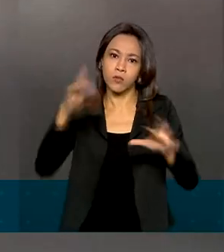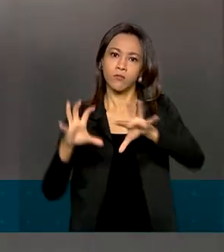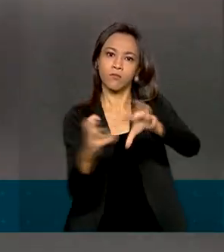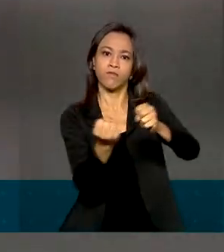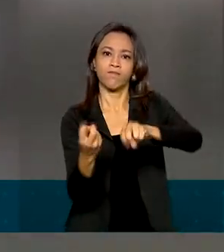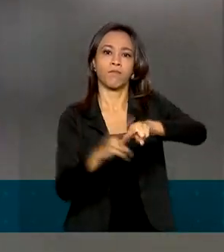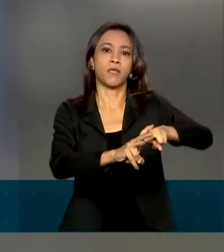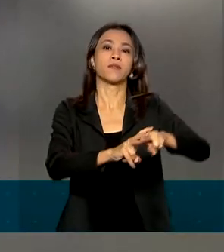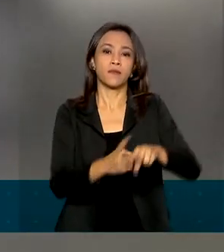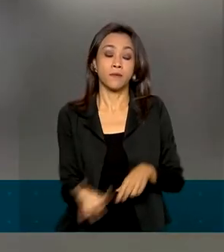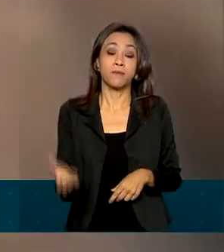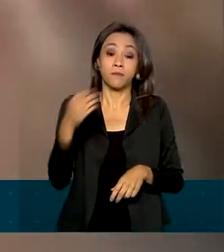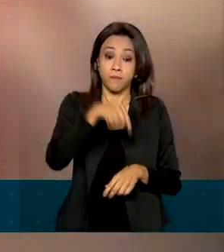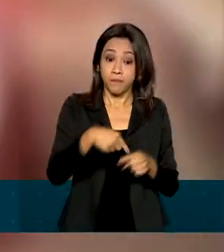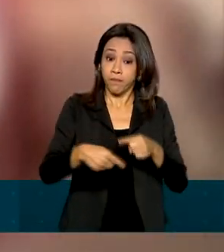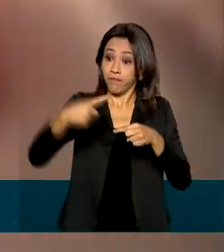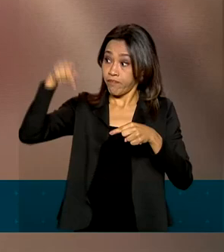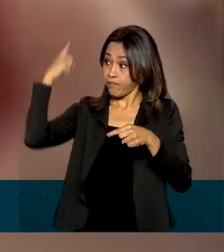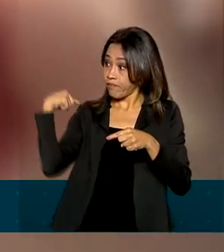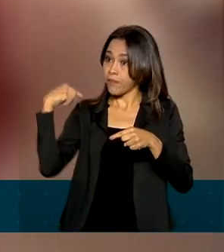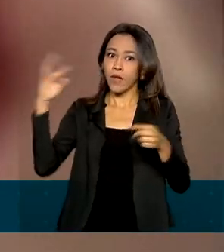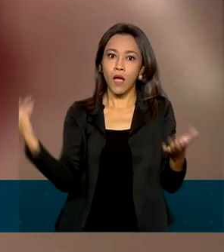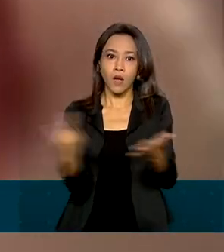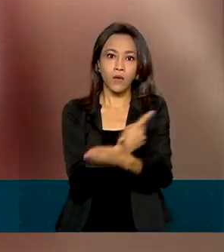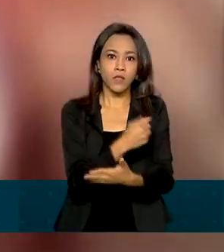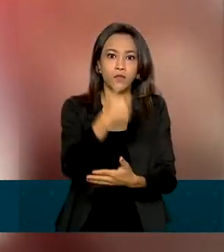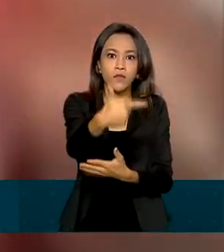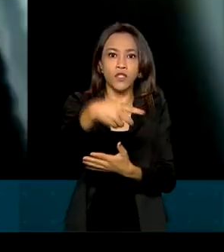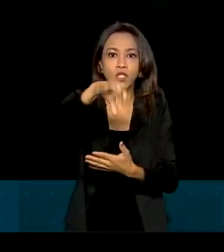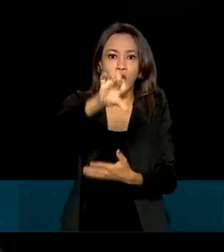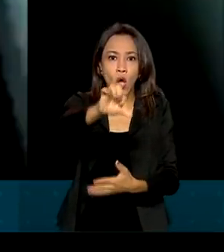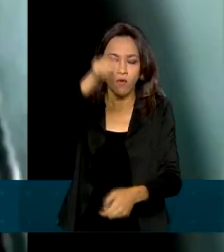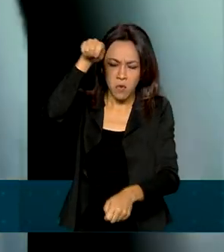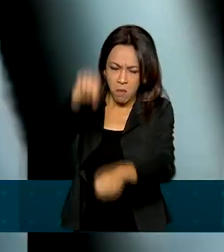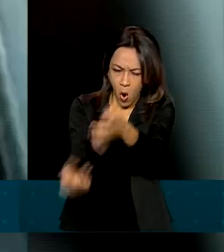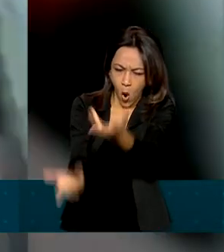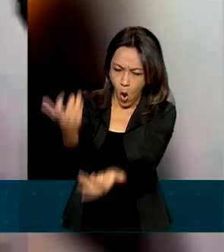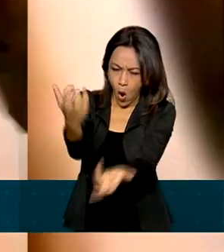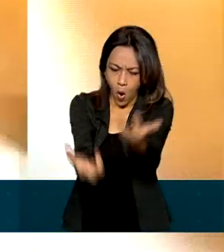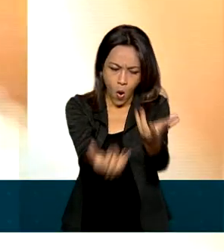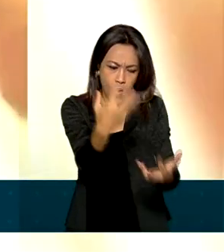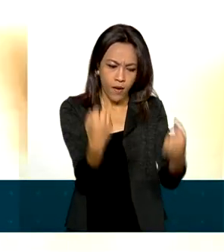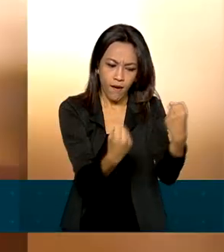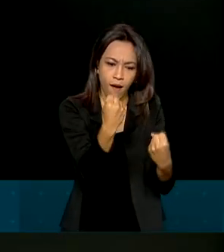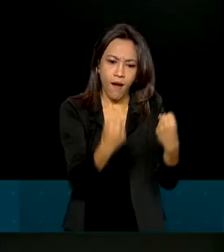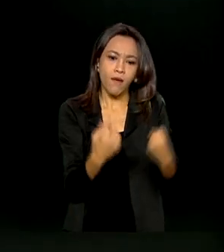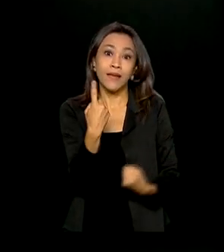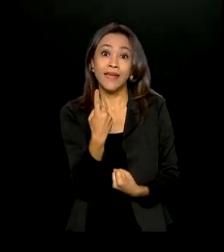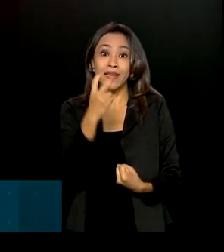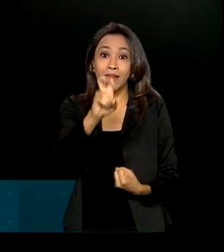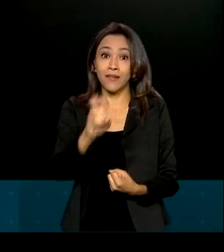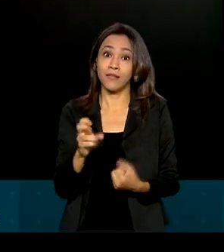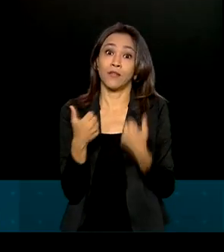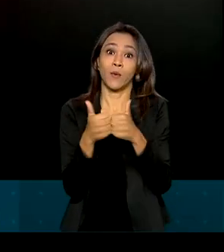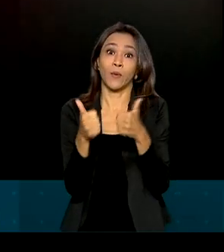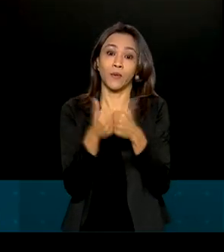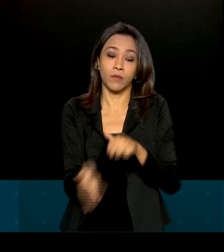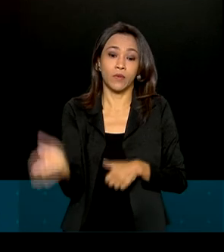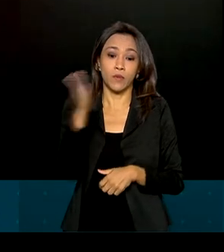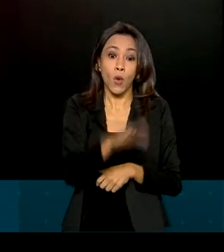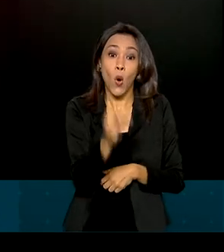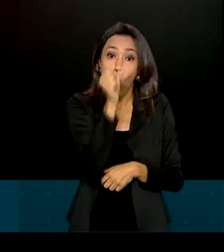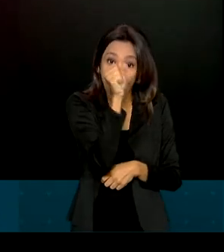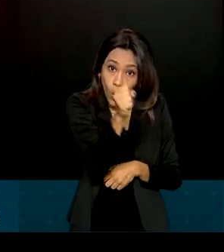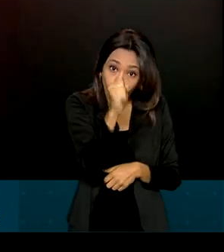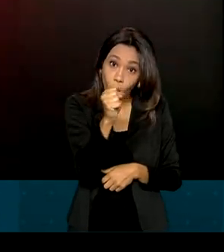Durante o final de semana, foram registrados 29 veículos incendiados, entre eles 15 ônibus. Também oito ataques